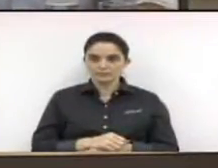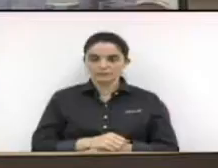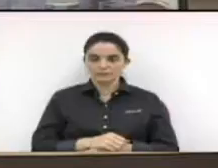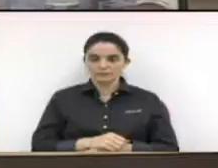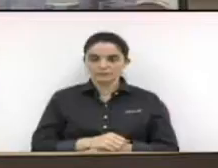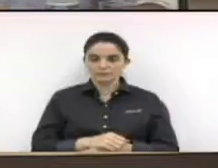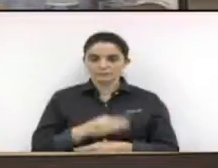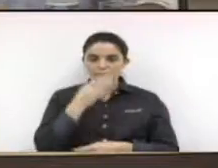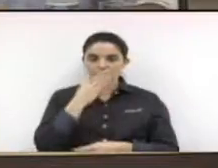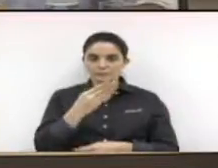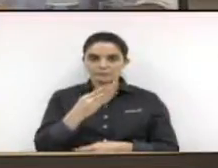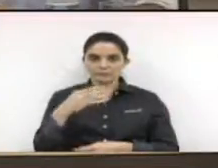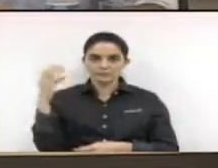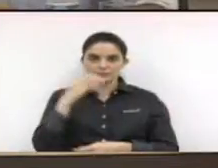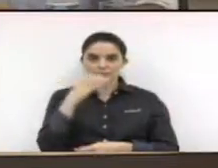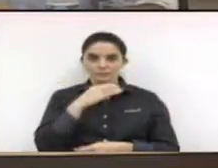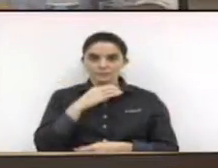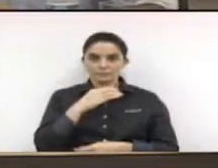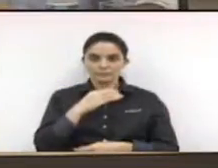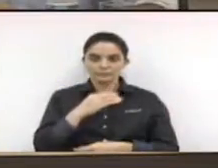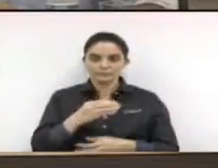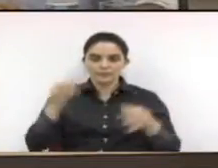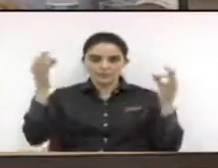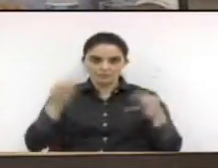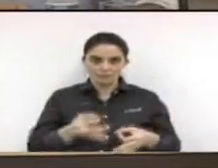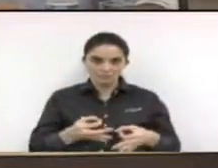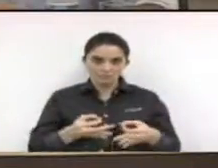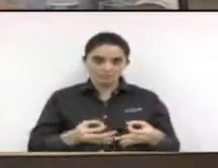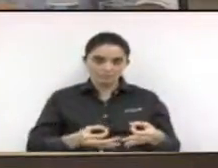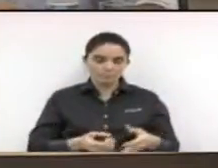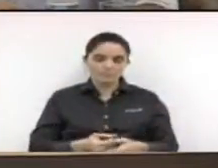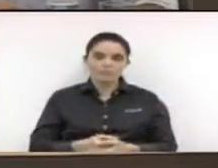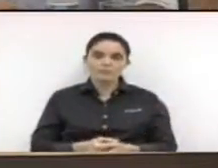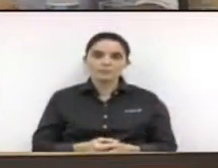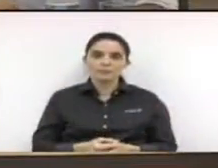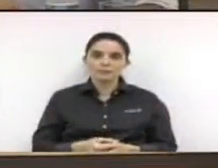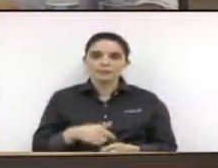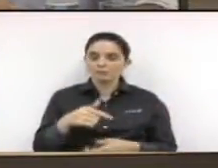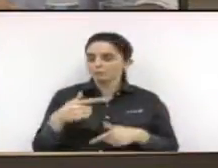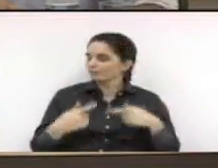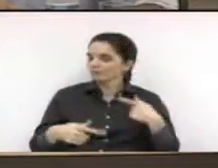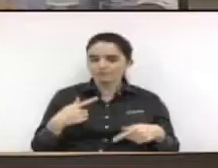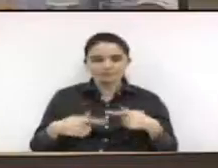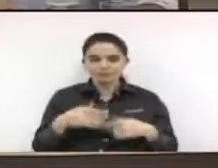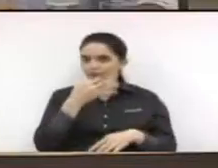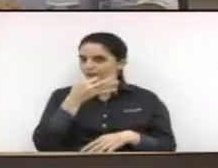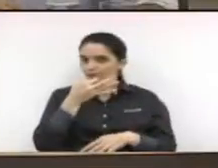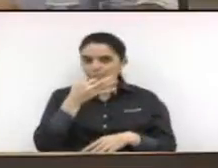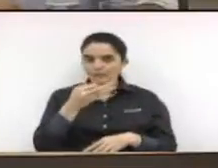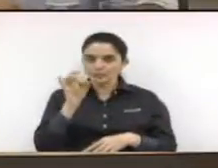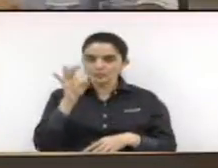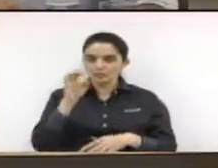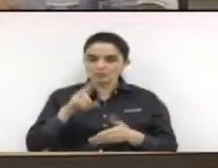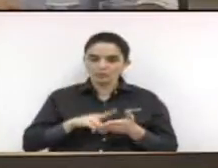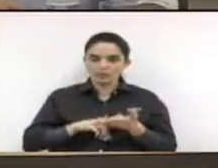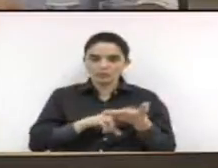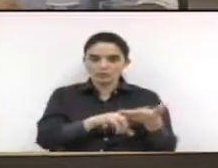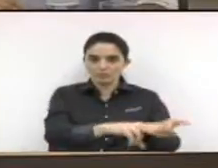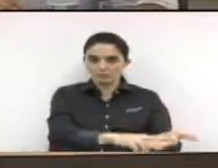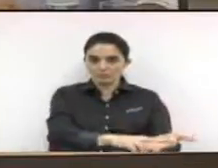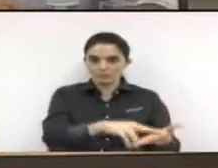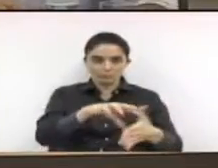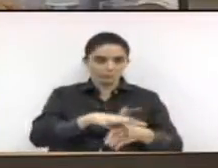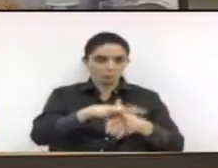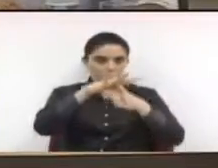o requerimento de urgência especial está formalmente em ordem e não comporta discussão apenas encaminhamento de voto algum